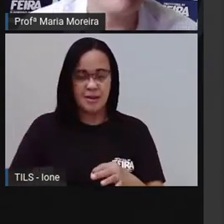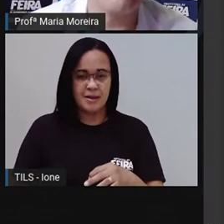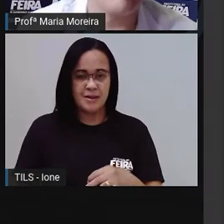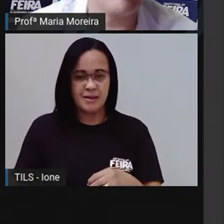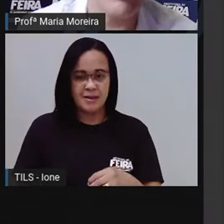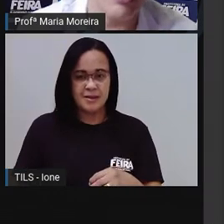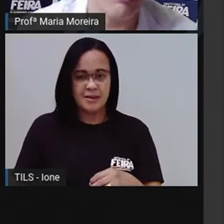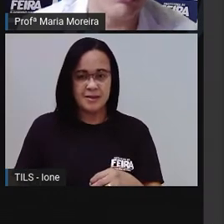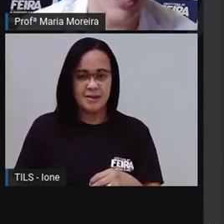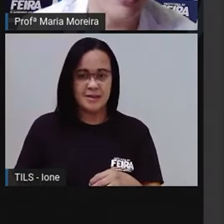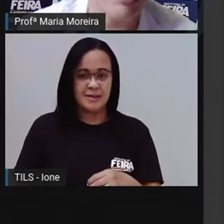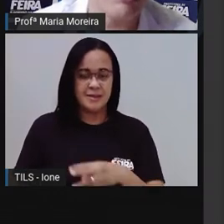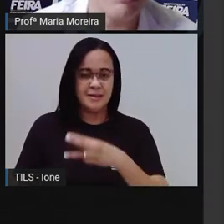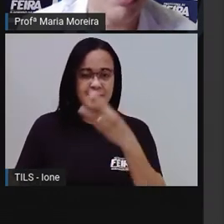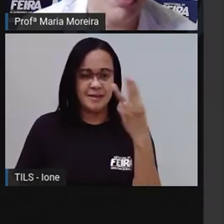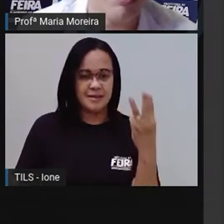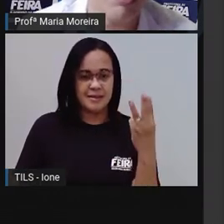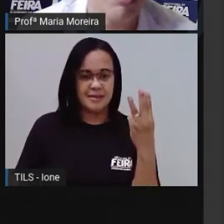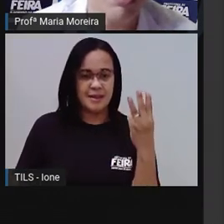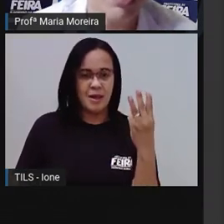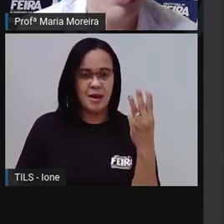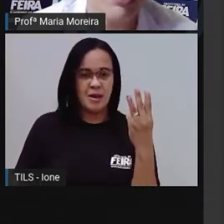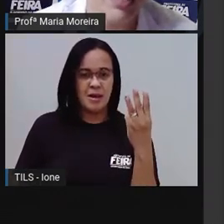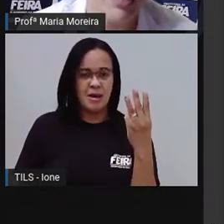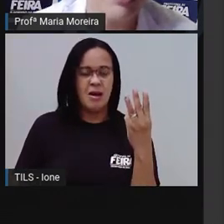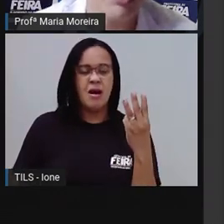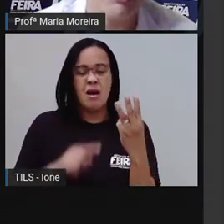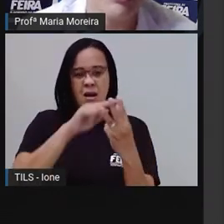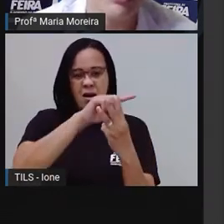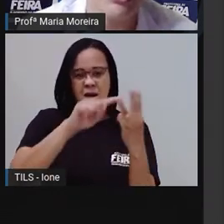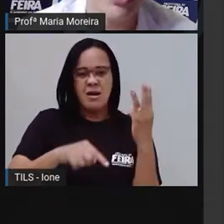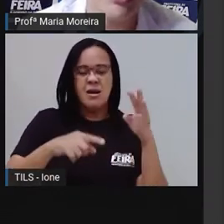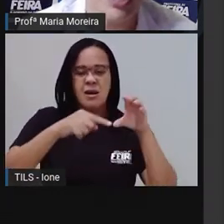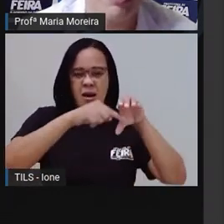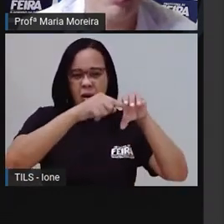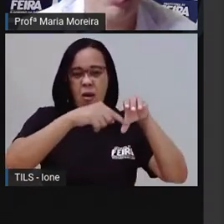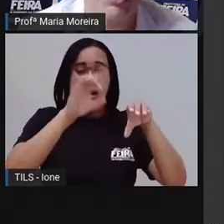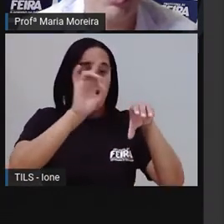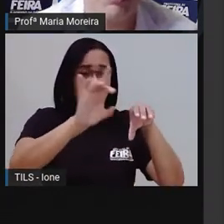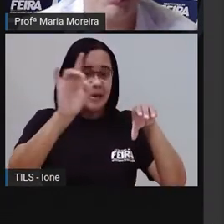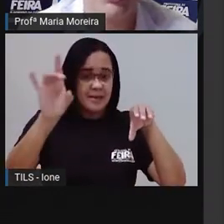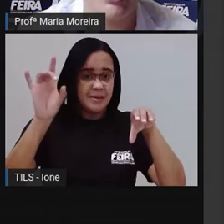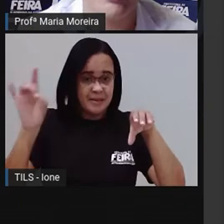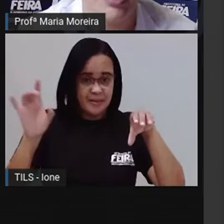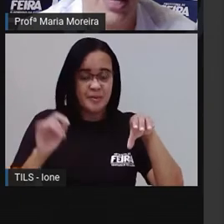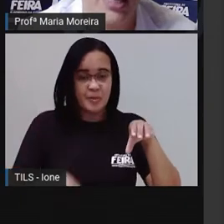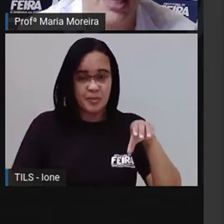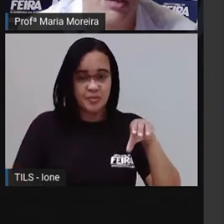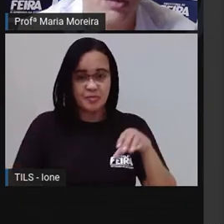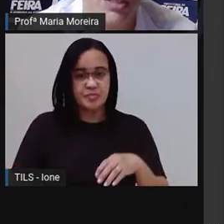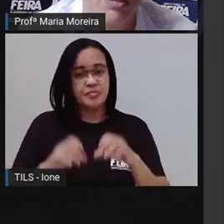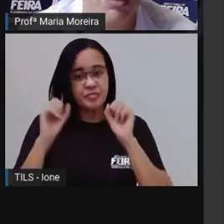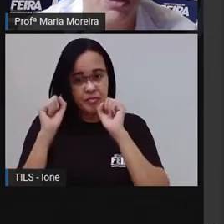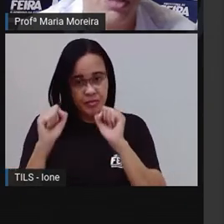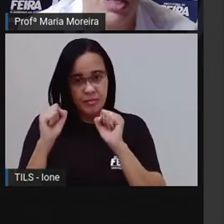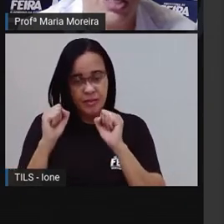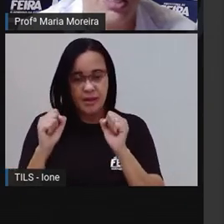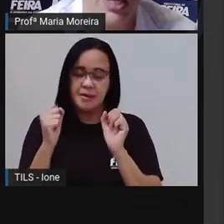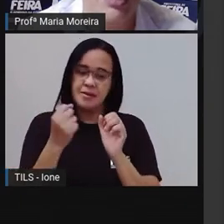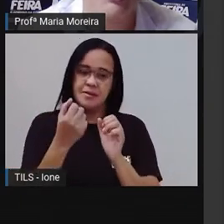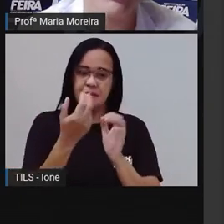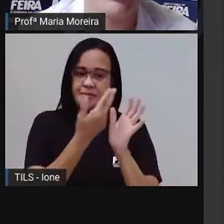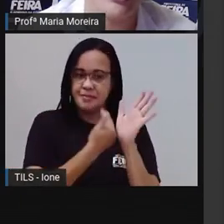ó? São triciclos. Cada um tem o quê, ó? Três rodas. A gente já sabe, ó. Posso desenhar aqui, inclusive, ó.